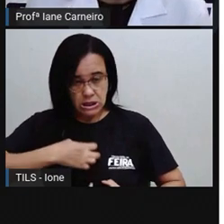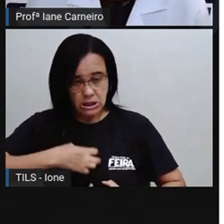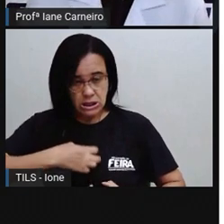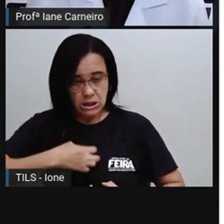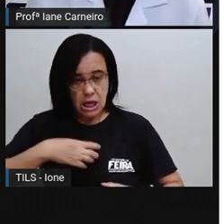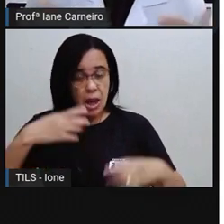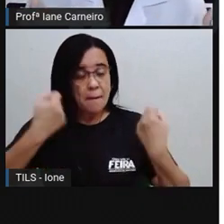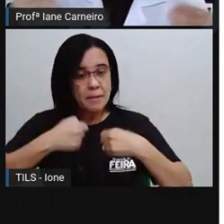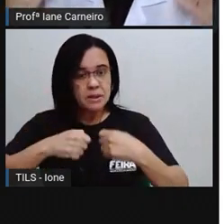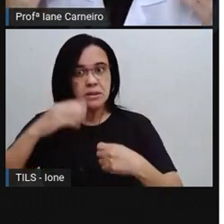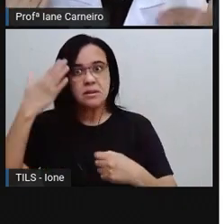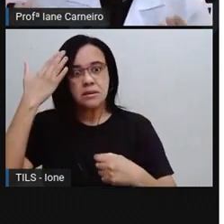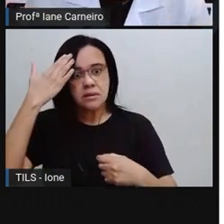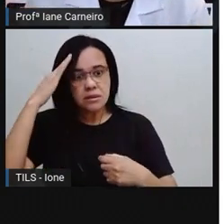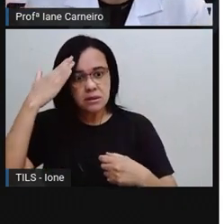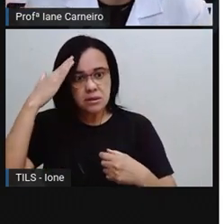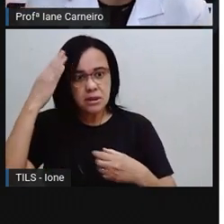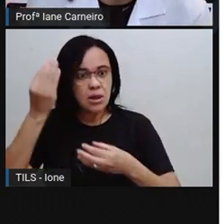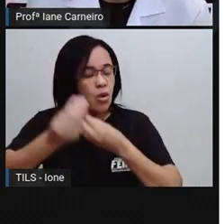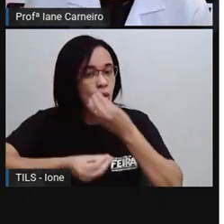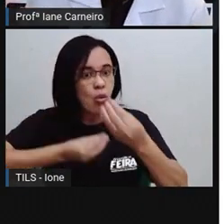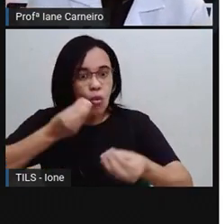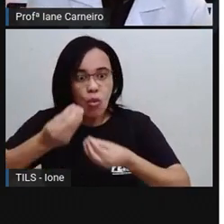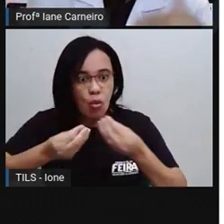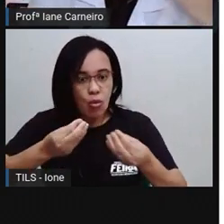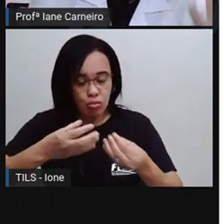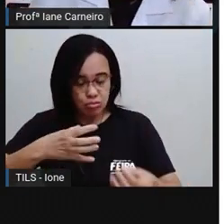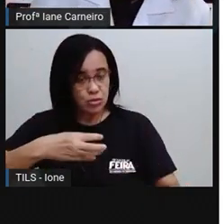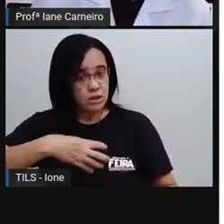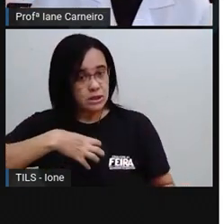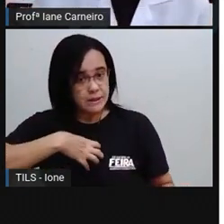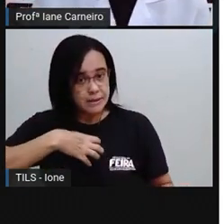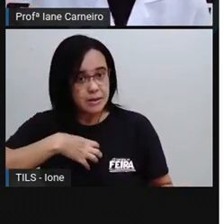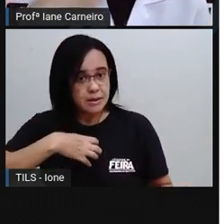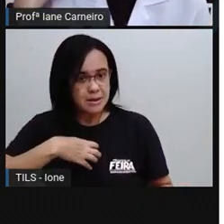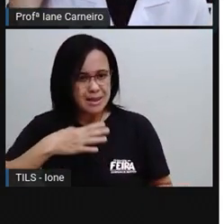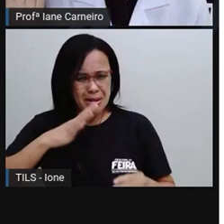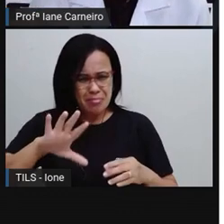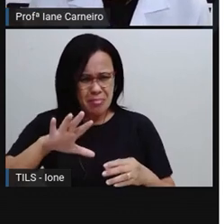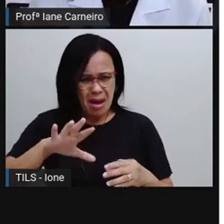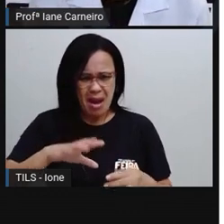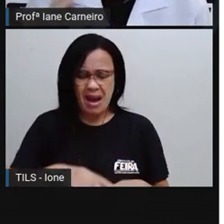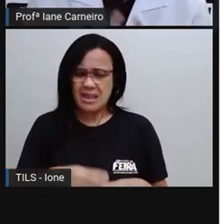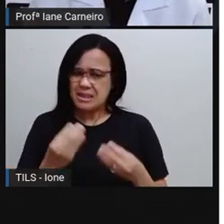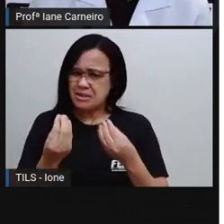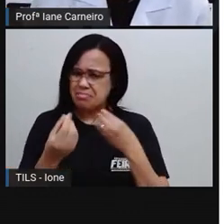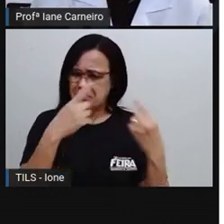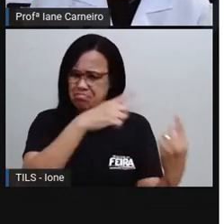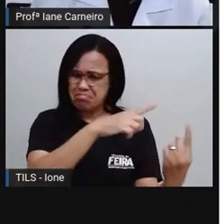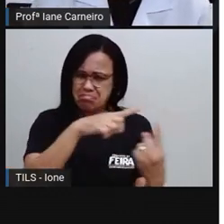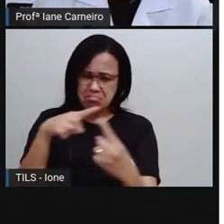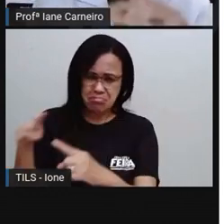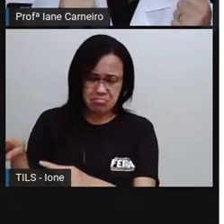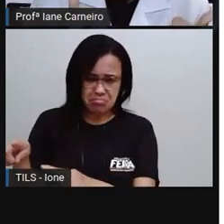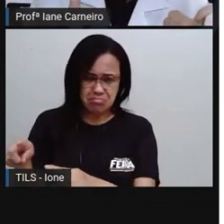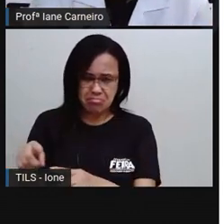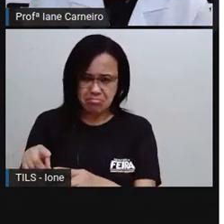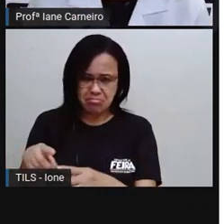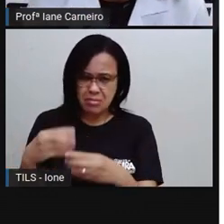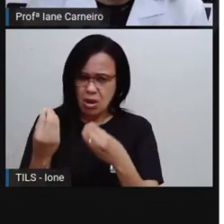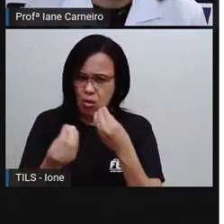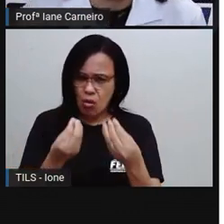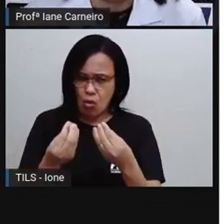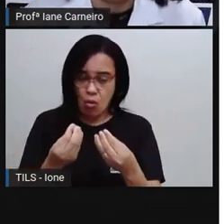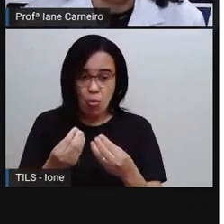raiva e como a gente pode sentir raiva sem magoar, sem causar mal no outro, tá certo? Então, vou